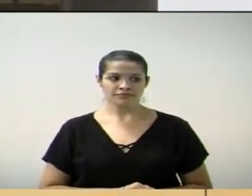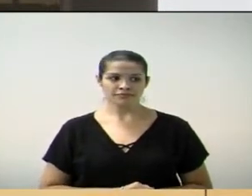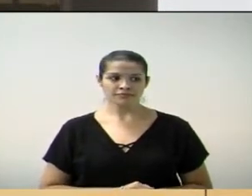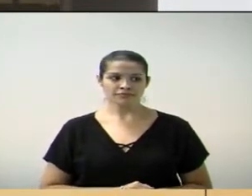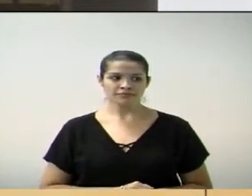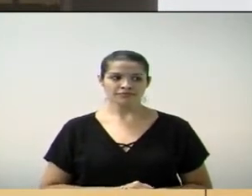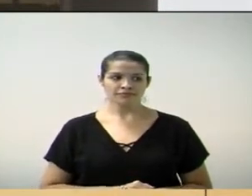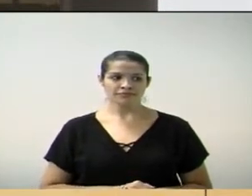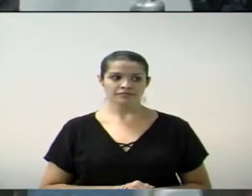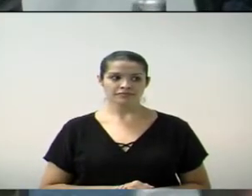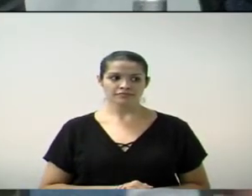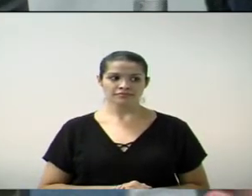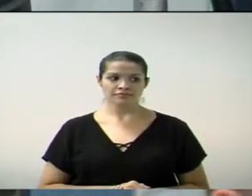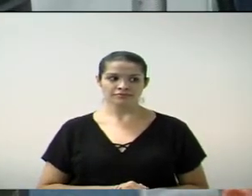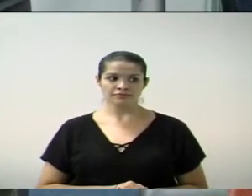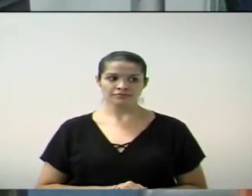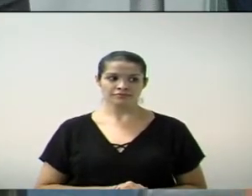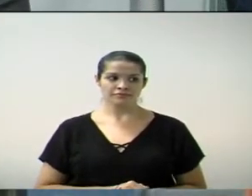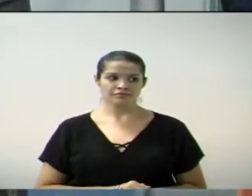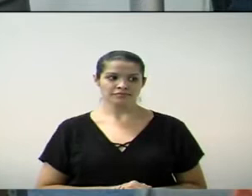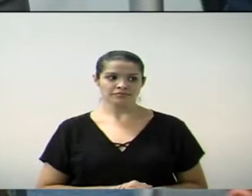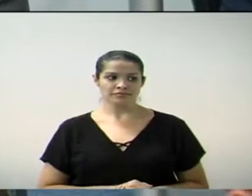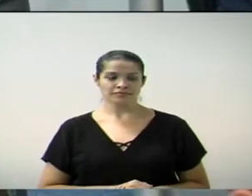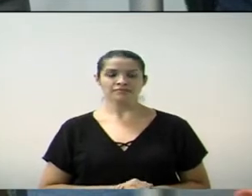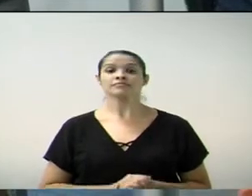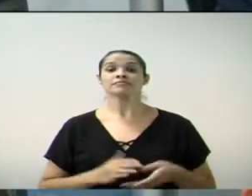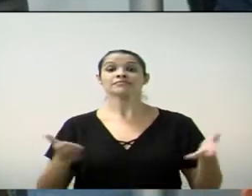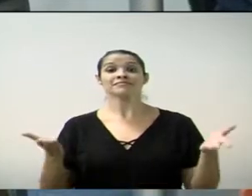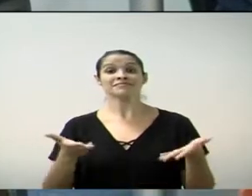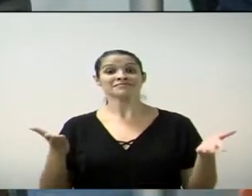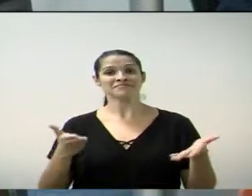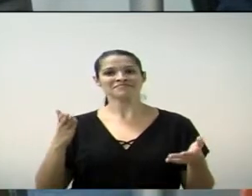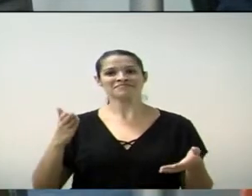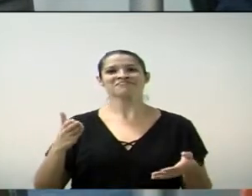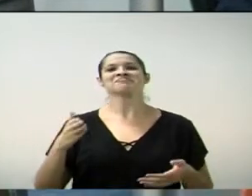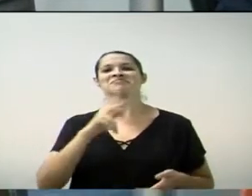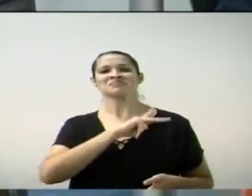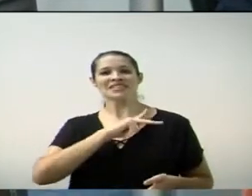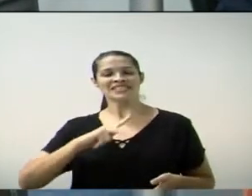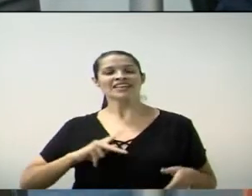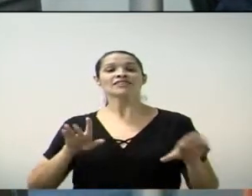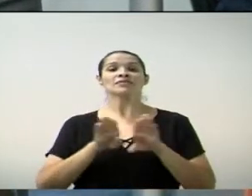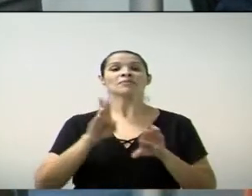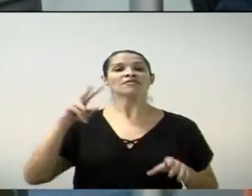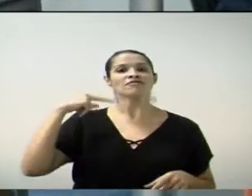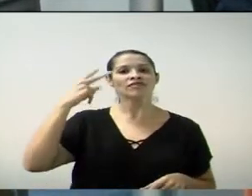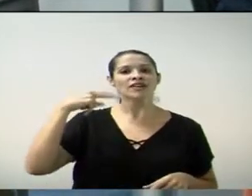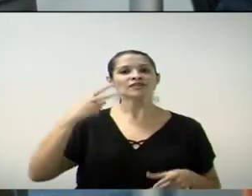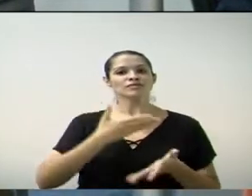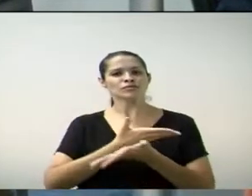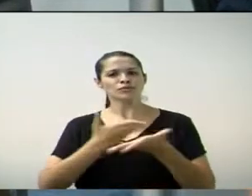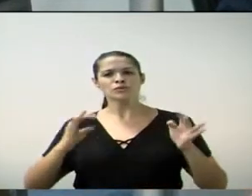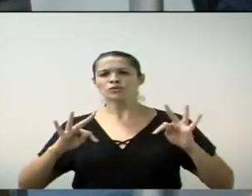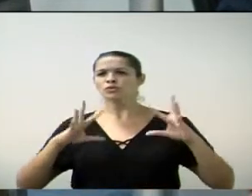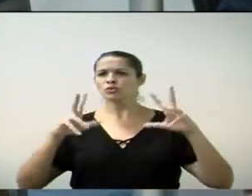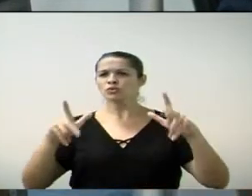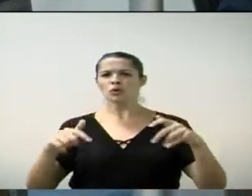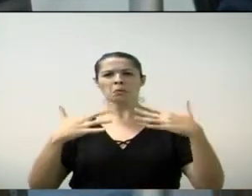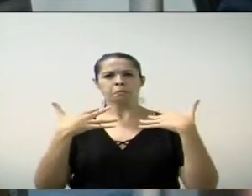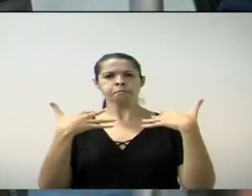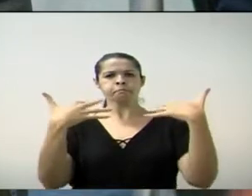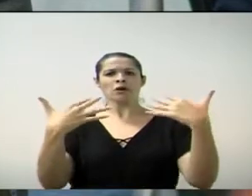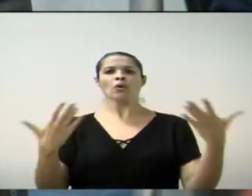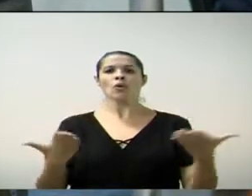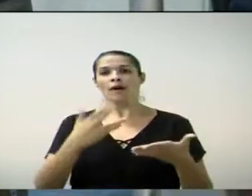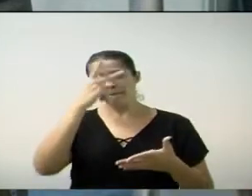Senhor presidente, colegas vereador, vereadora Fábia, público aqui presente, o pessoal